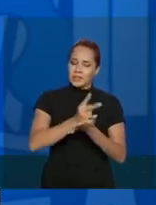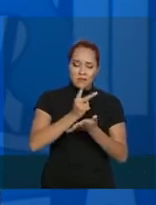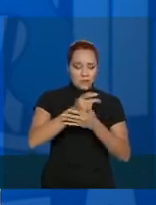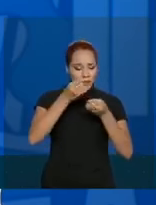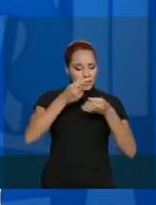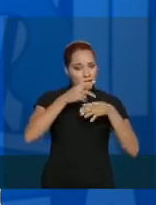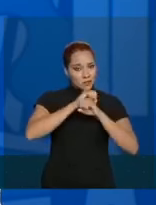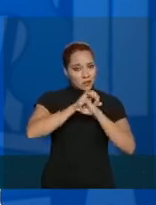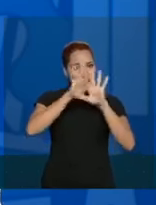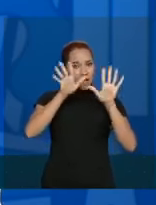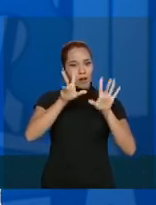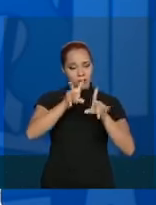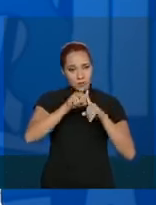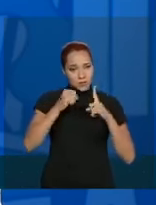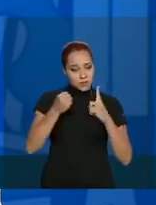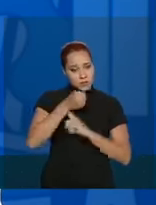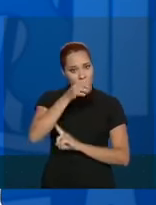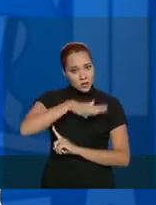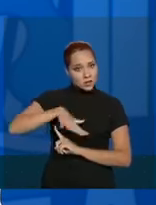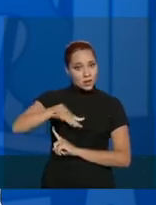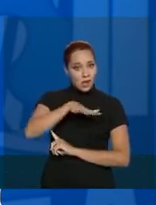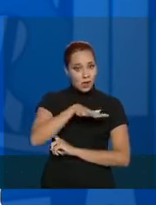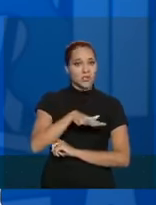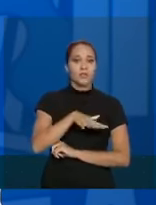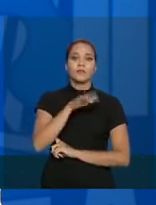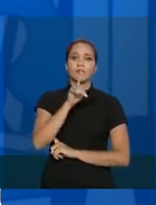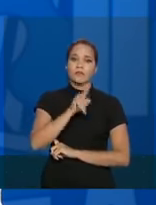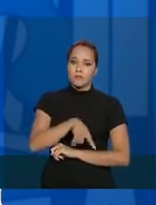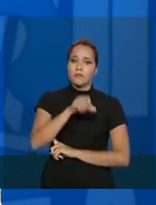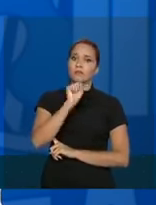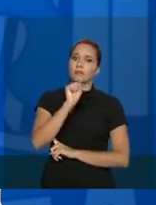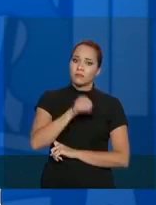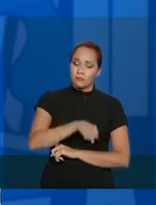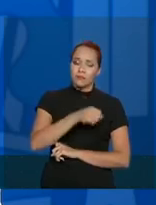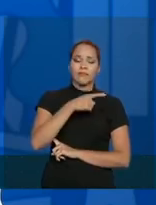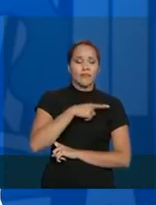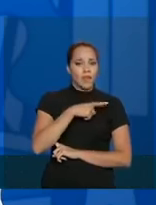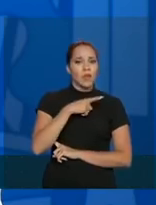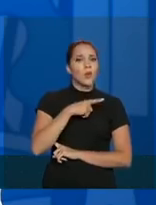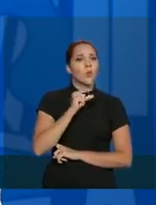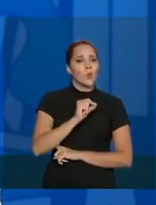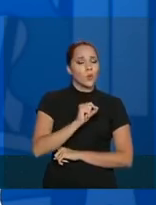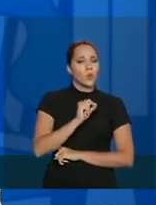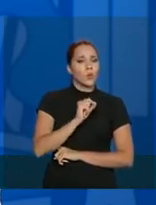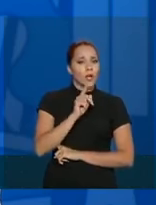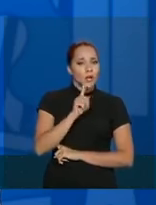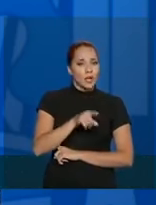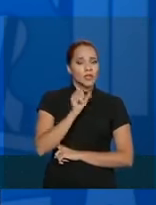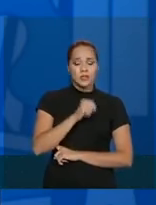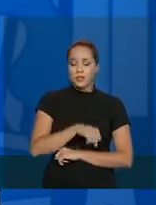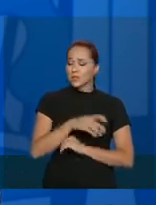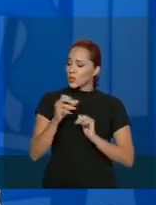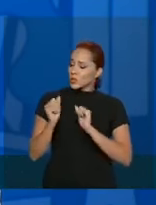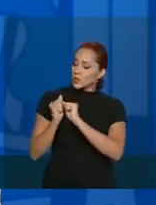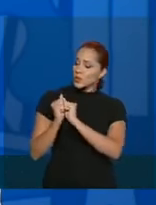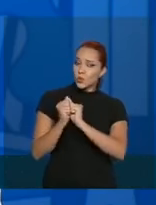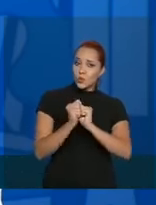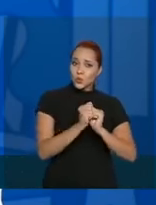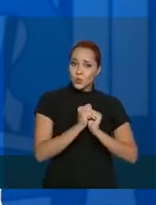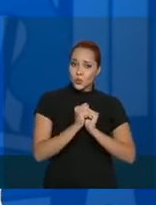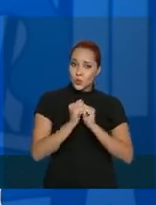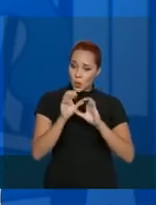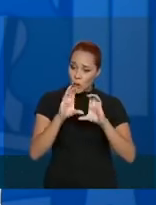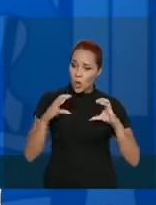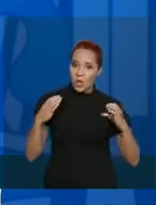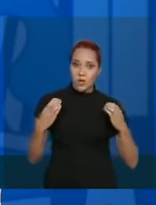claro para a sociedade que é sim de um comportamento coletivo que